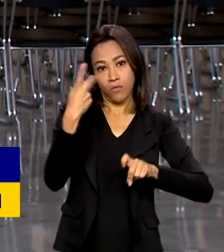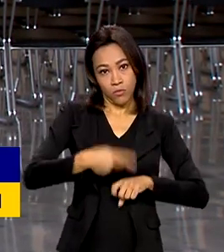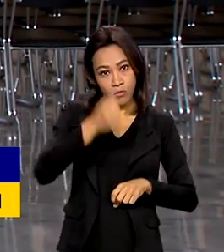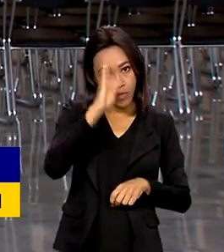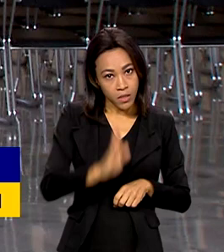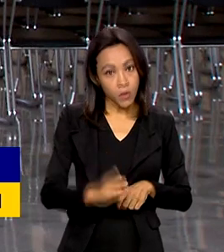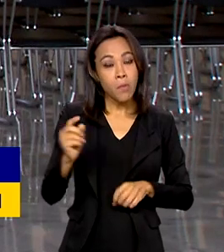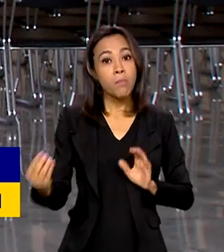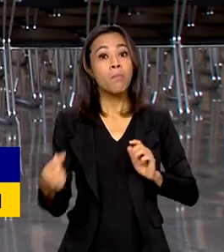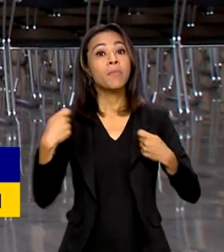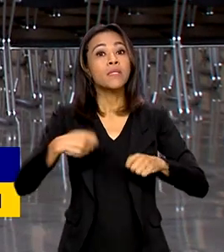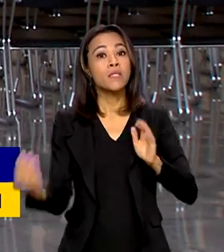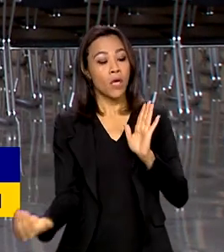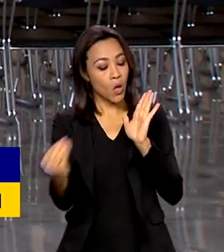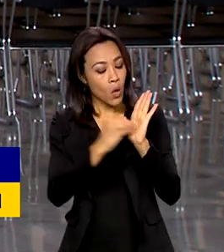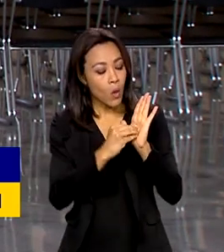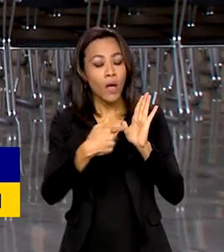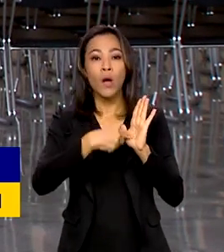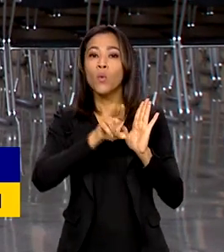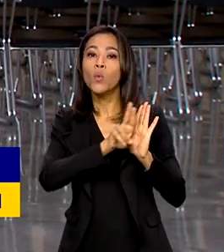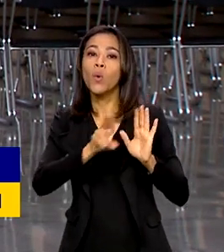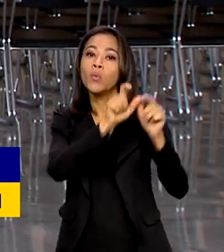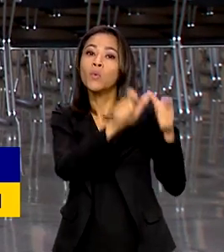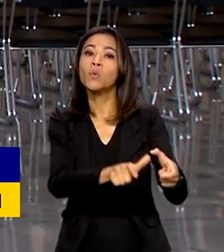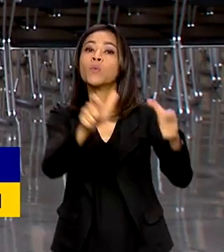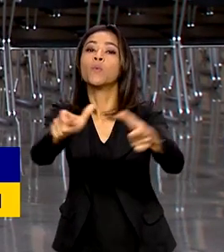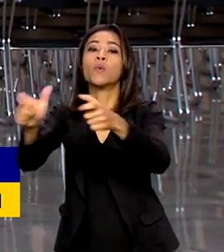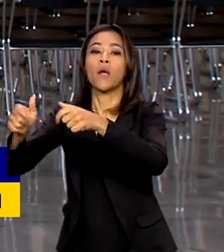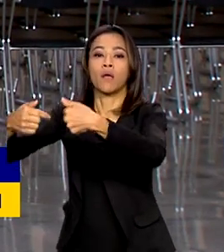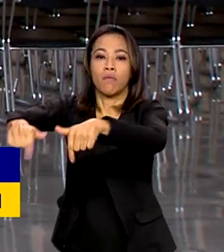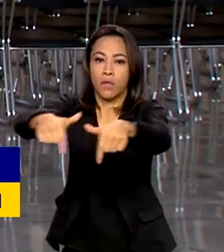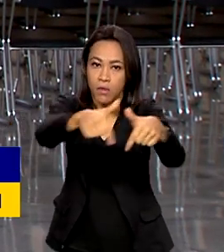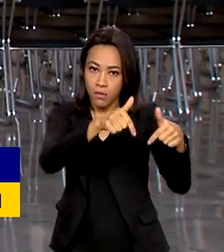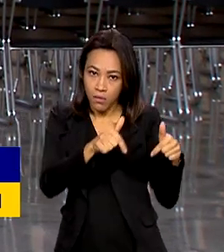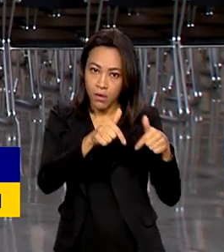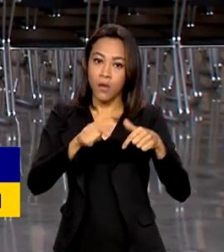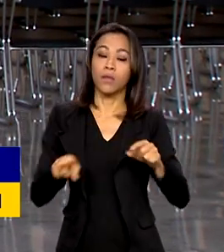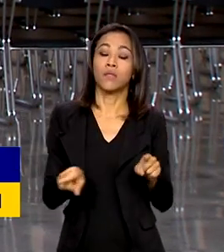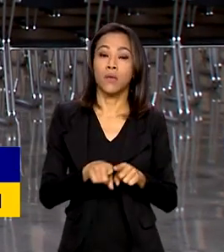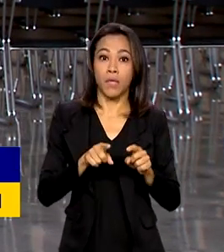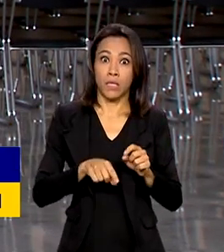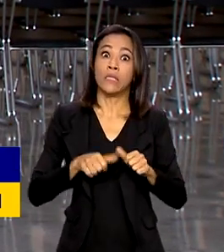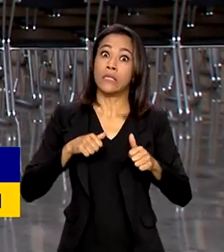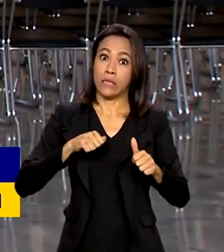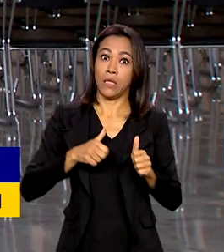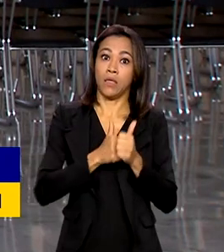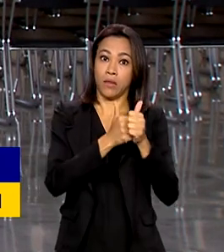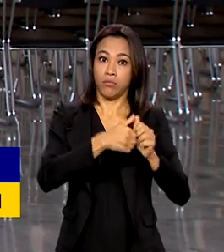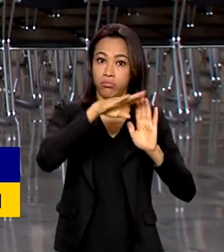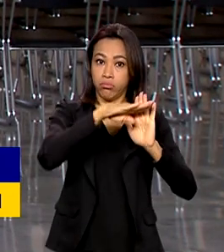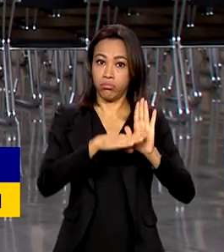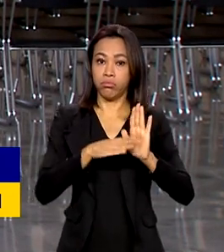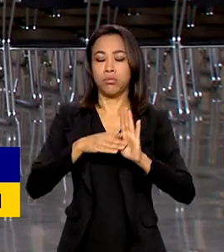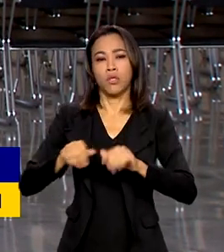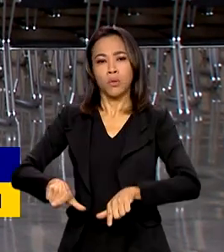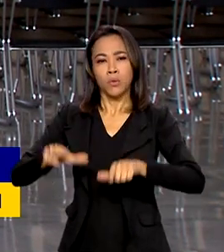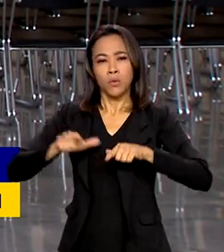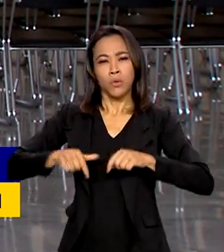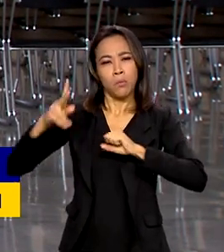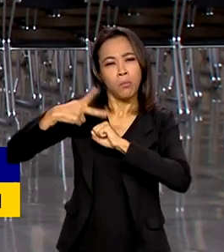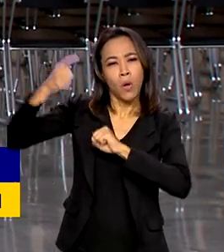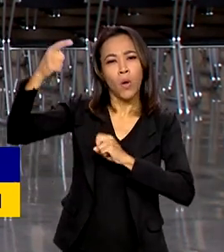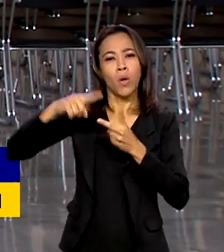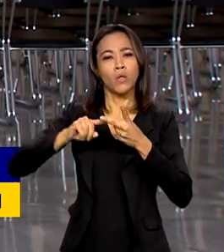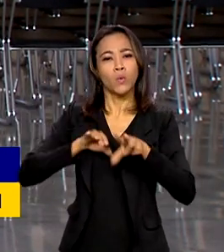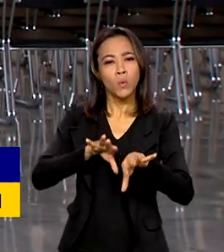inscrição os locais de preferência. E para a ordem de classificação será levado em conta os títulos de especialização, cursos e também